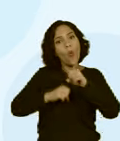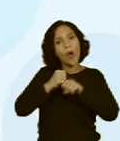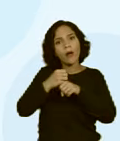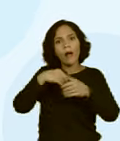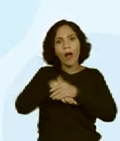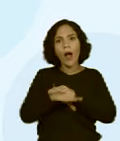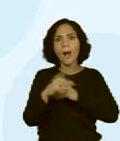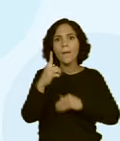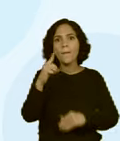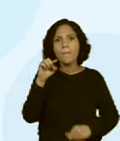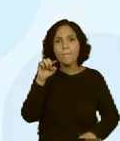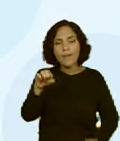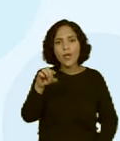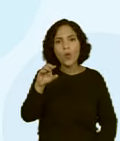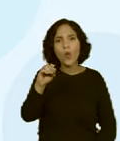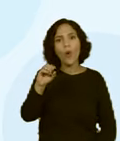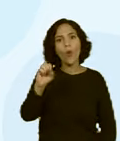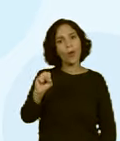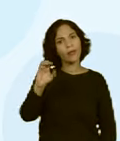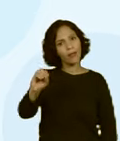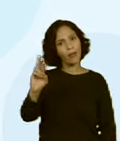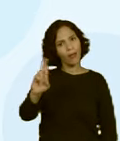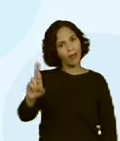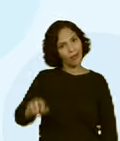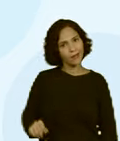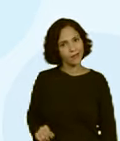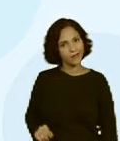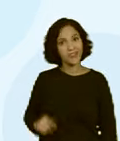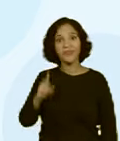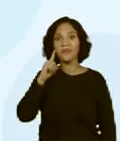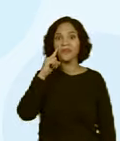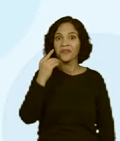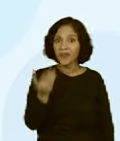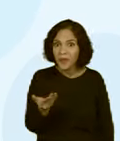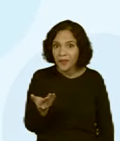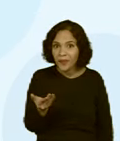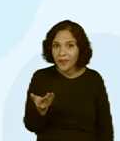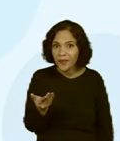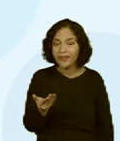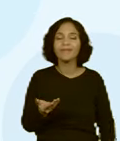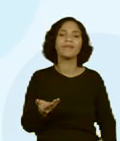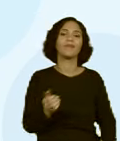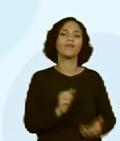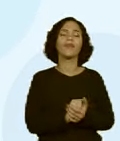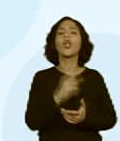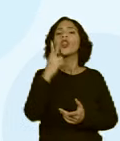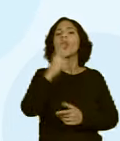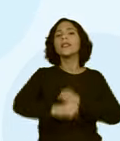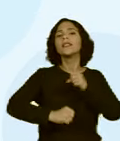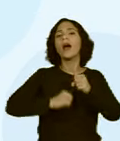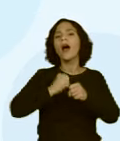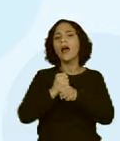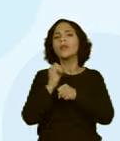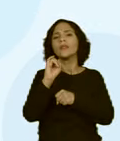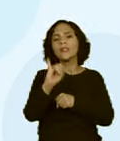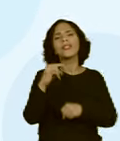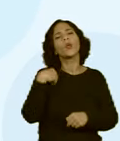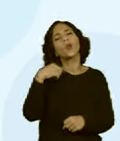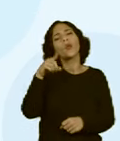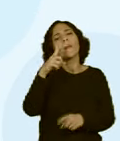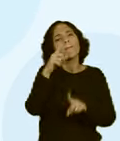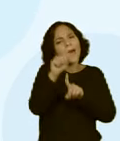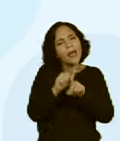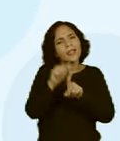chegou no mil, hein? Não é? Chegou no mil. Viu? Tá vendo como é? Em dois anos, por exemplo.